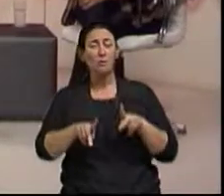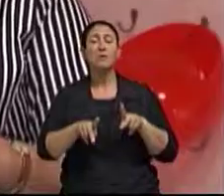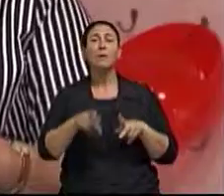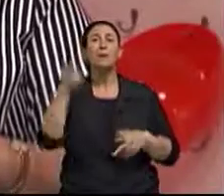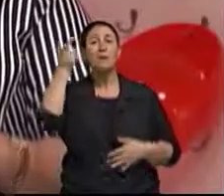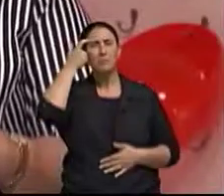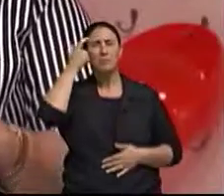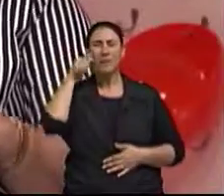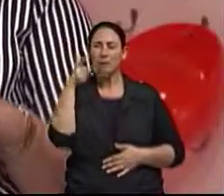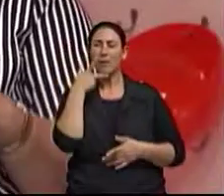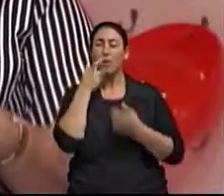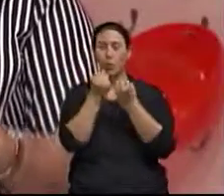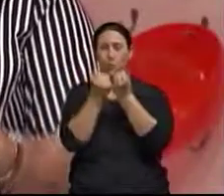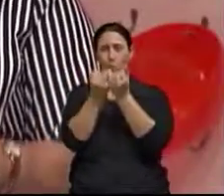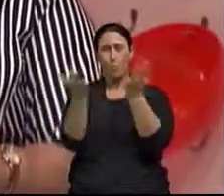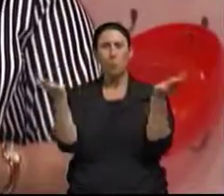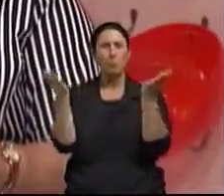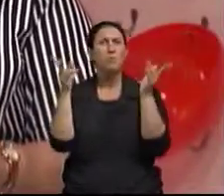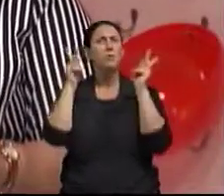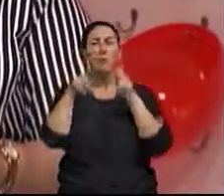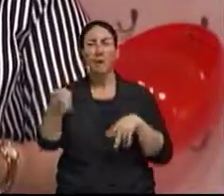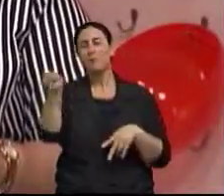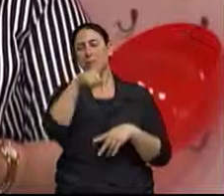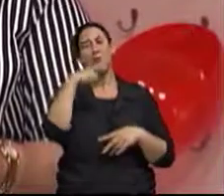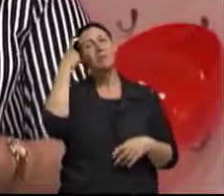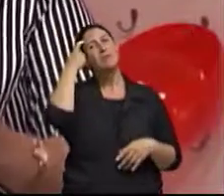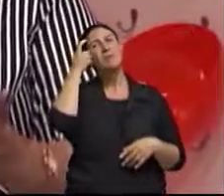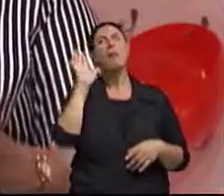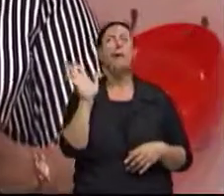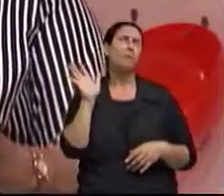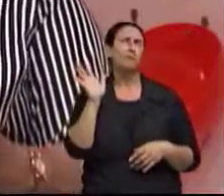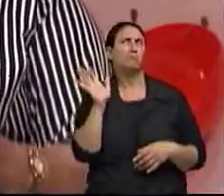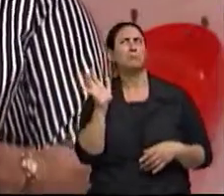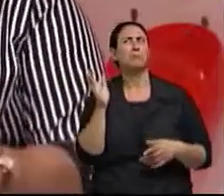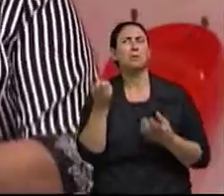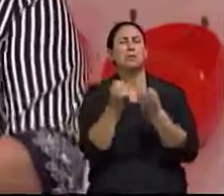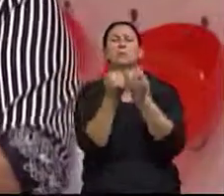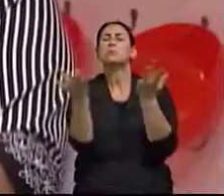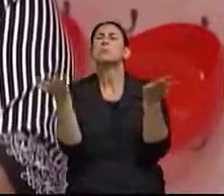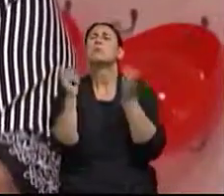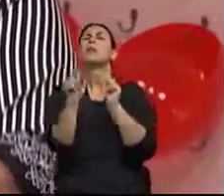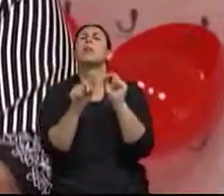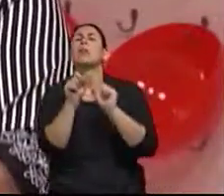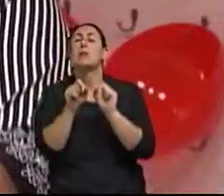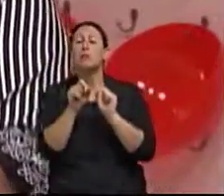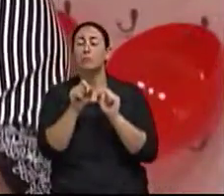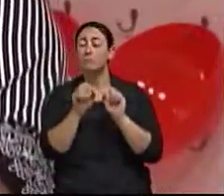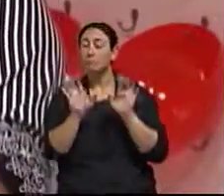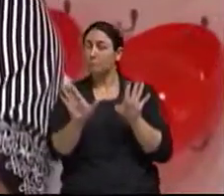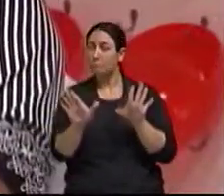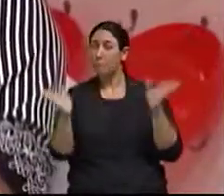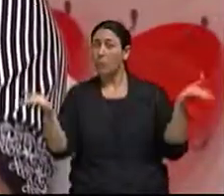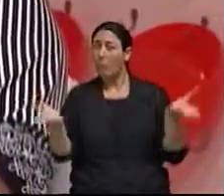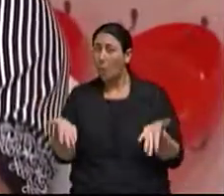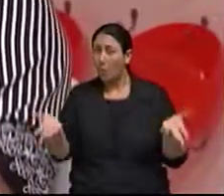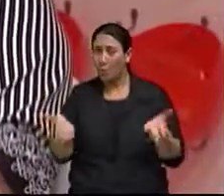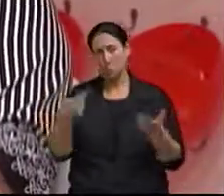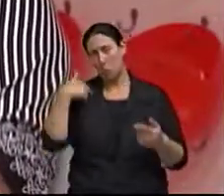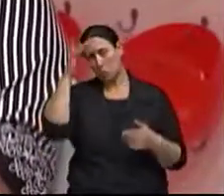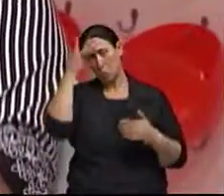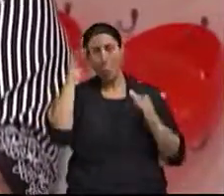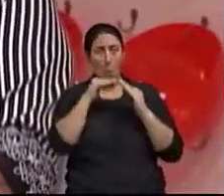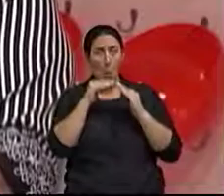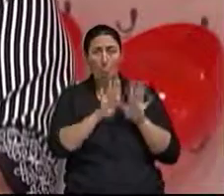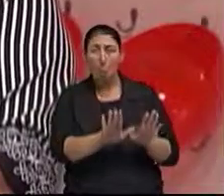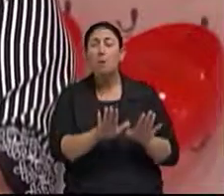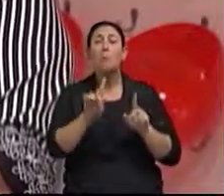a gente fala em número, a gente não tem bem a ideia de que quantidade é essa. Mas hoje, eu não sei se o senhor concorda comigo,